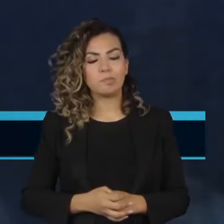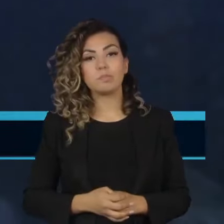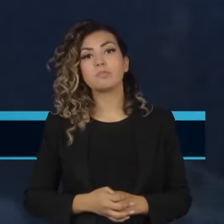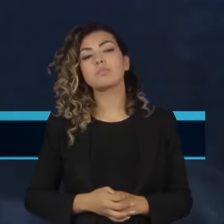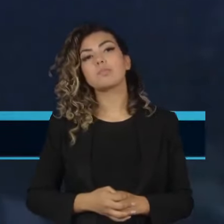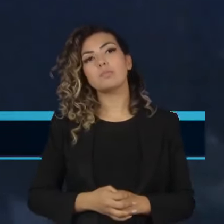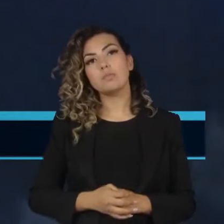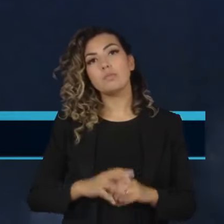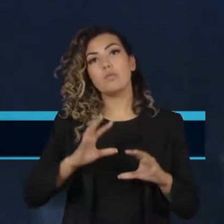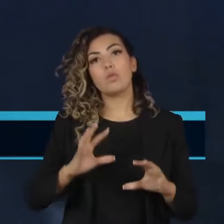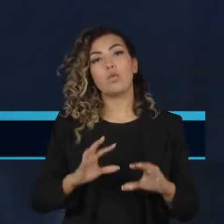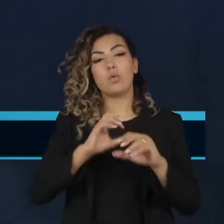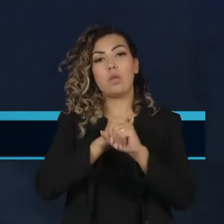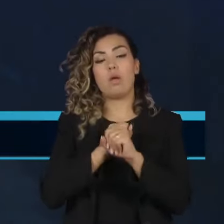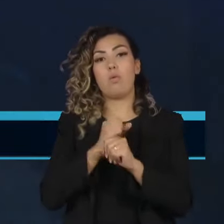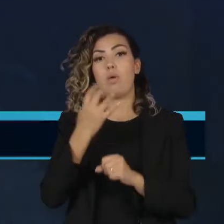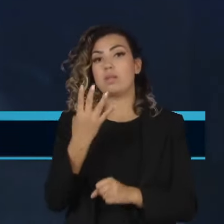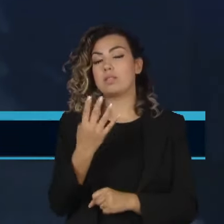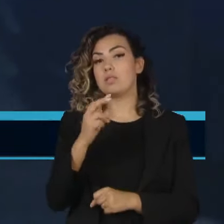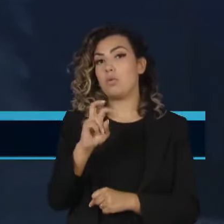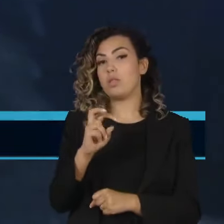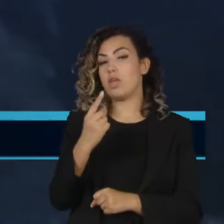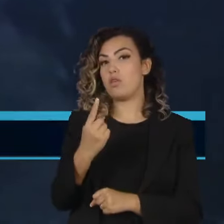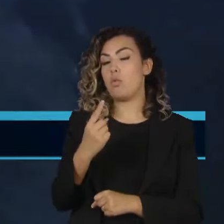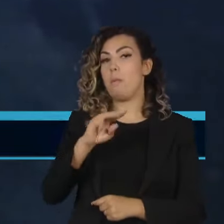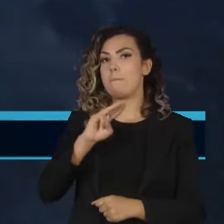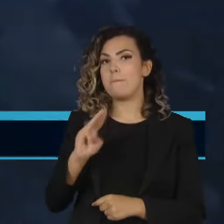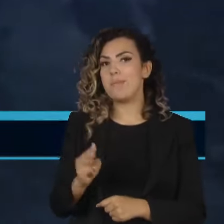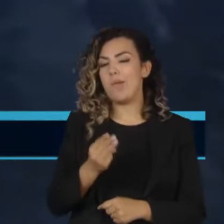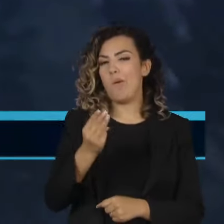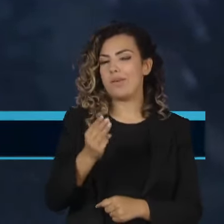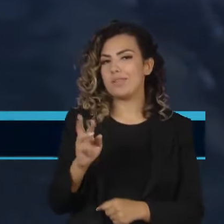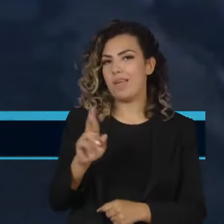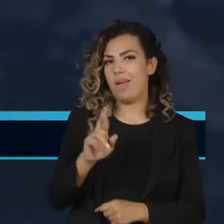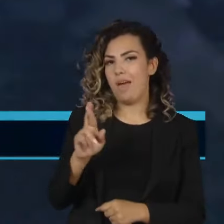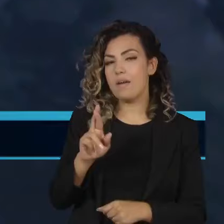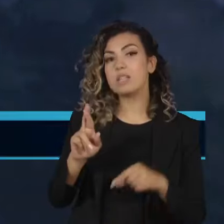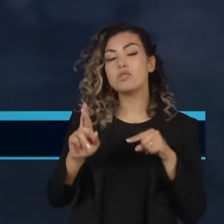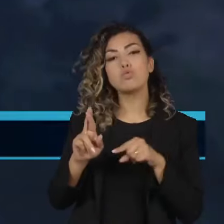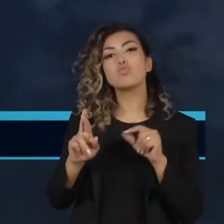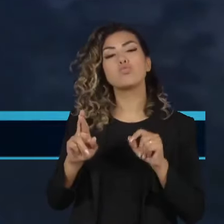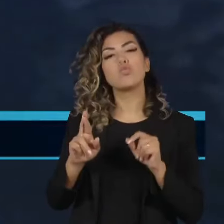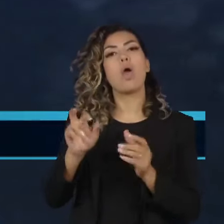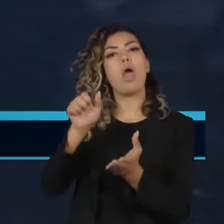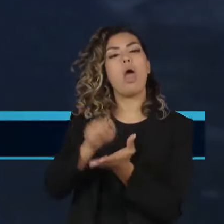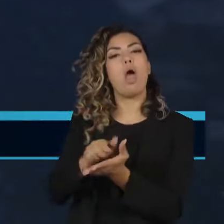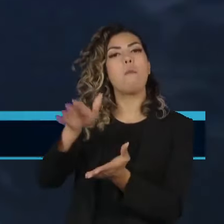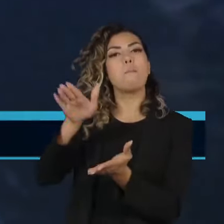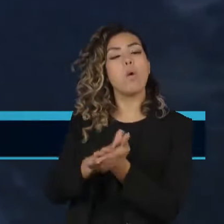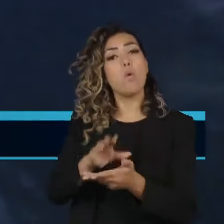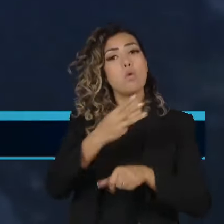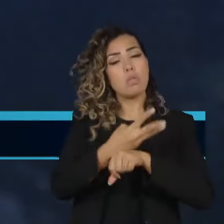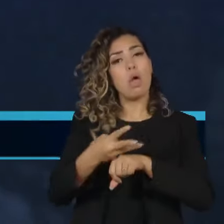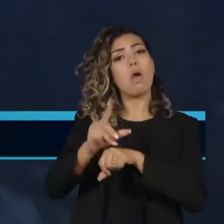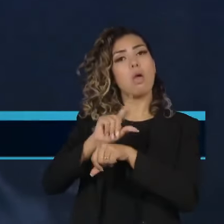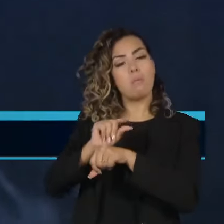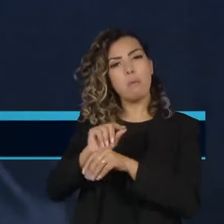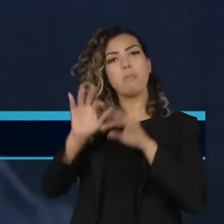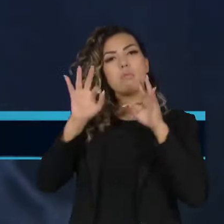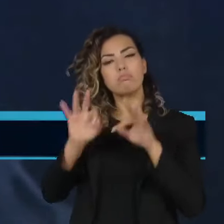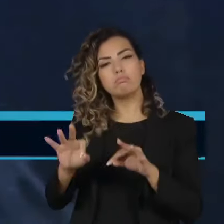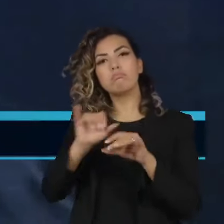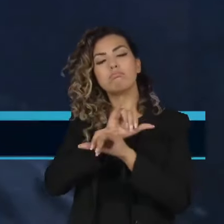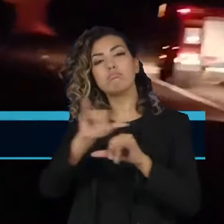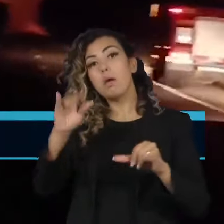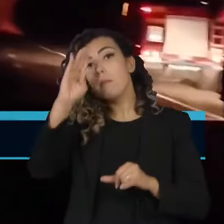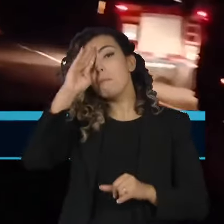R$ 451 milhões. Esse é o valor que o Ibama aplicou em multas pelos incêndios criminosos na Amazônia e